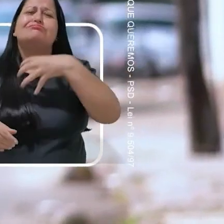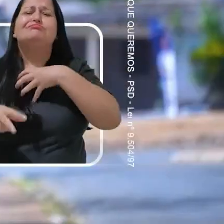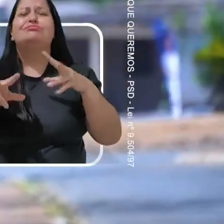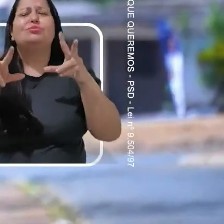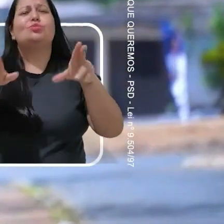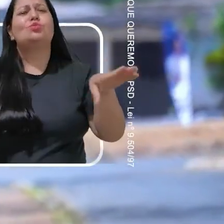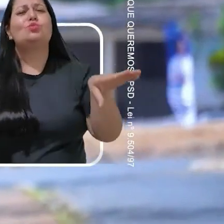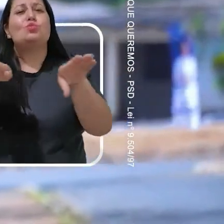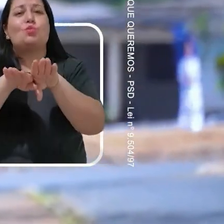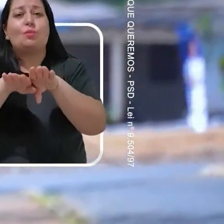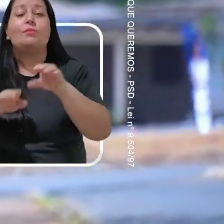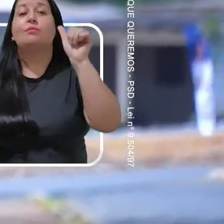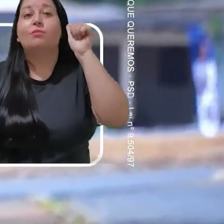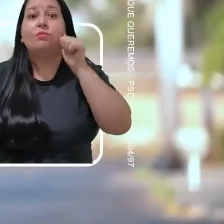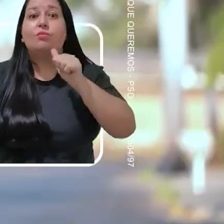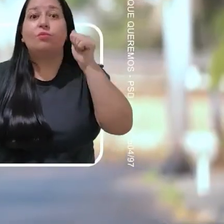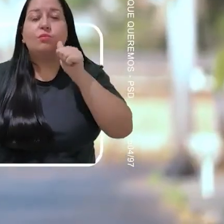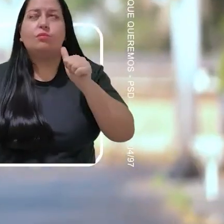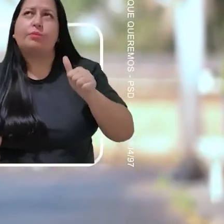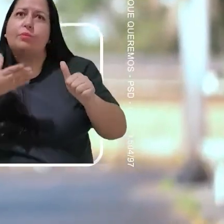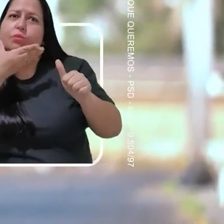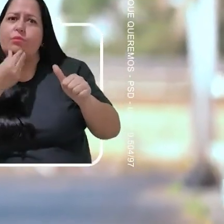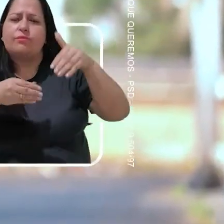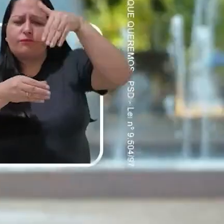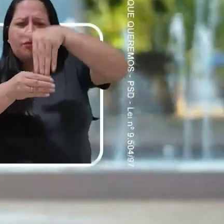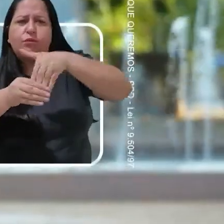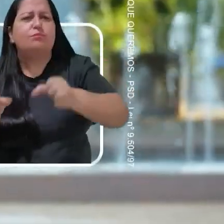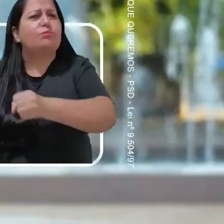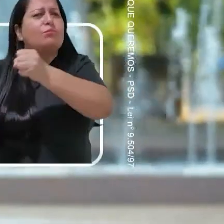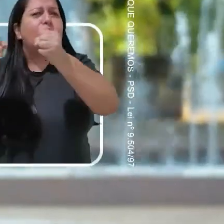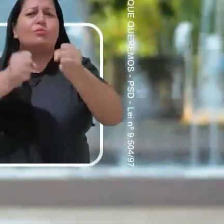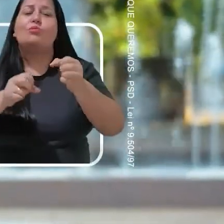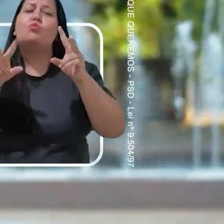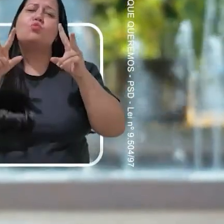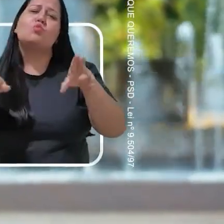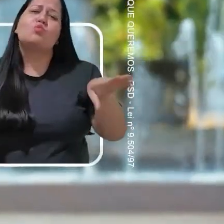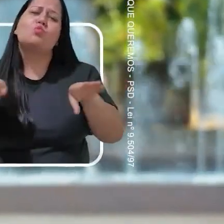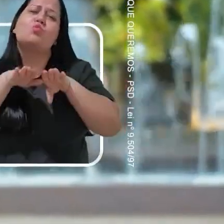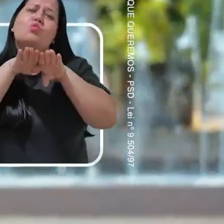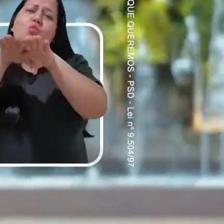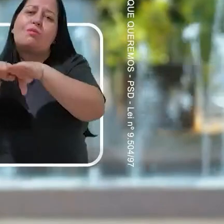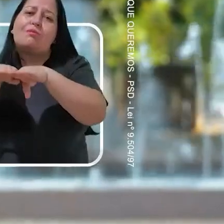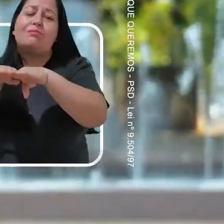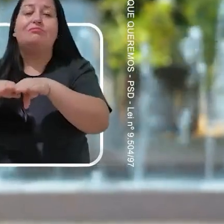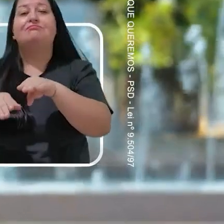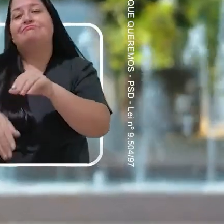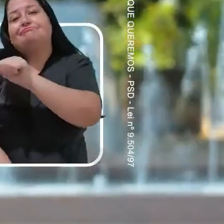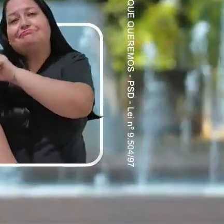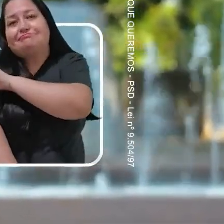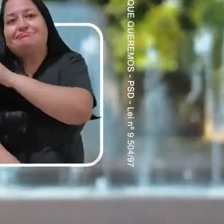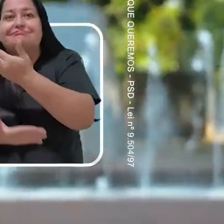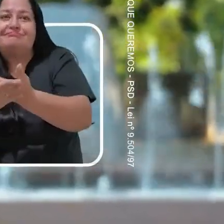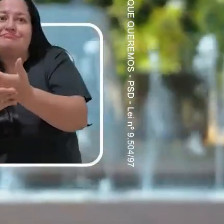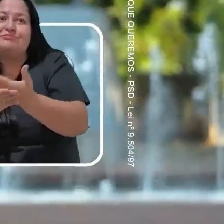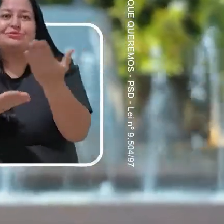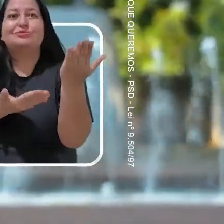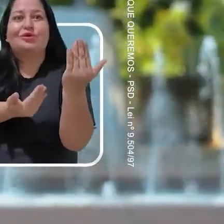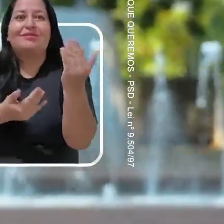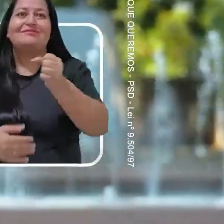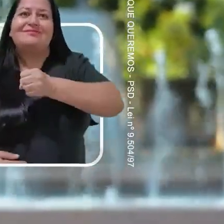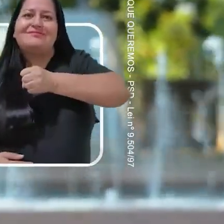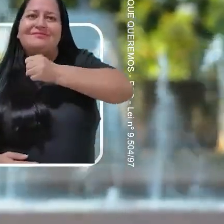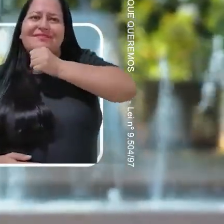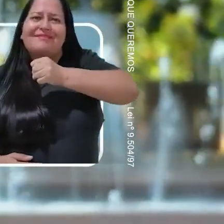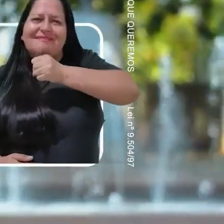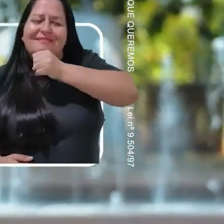mulher tem o mesmo poder que o voto do homem. O voto do estudante, o voto do jovem, do mais velho,